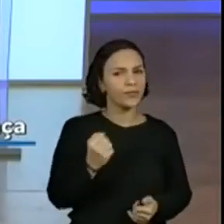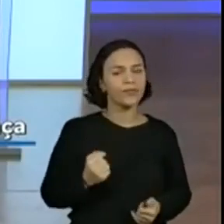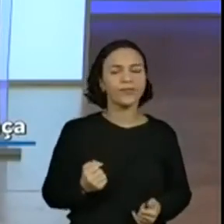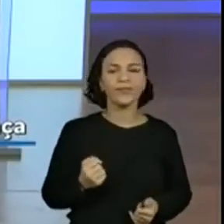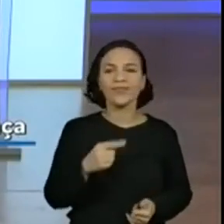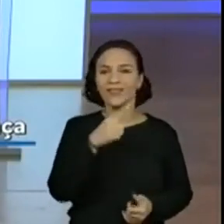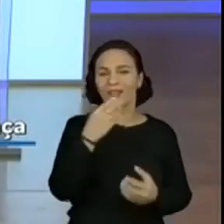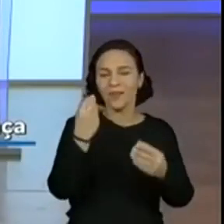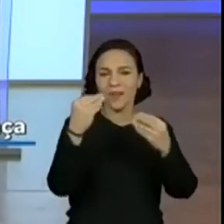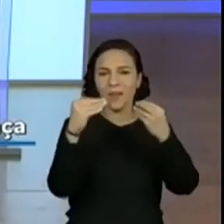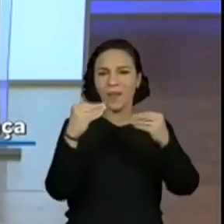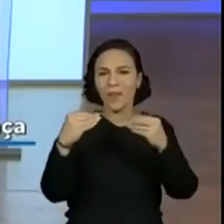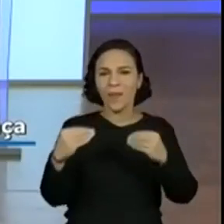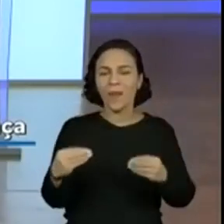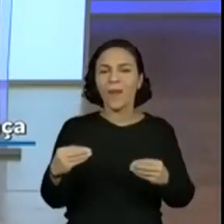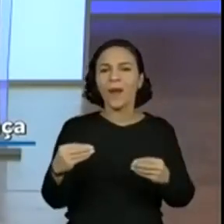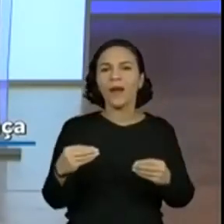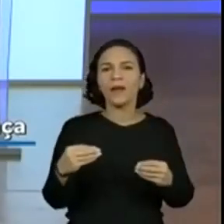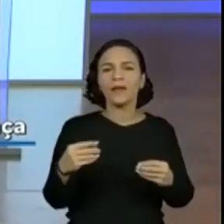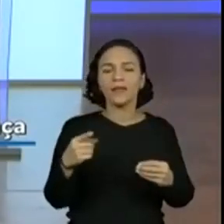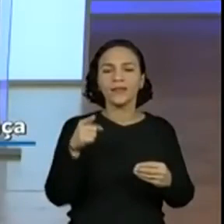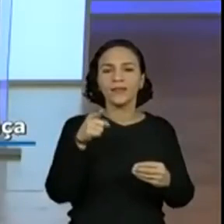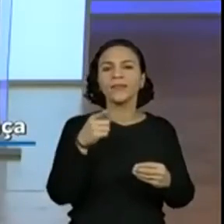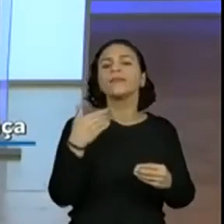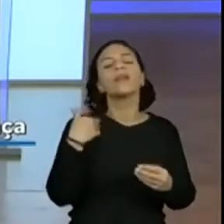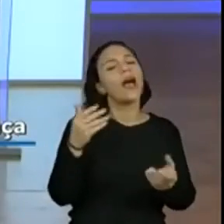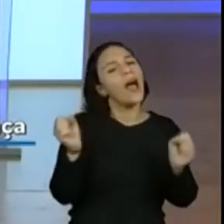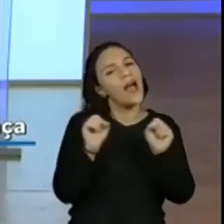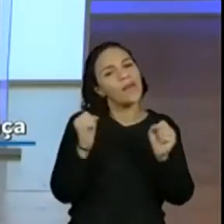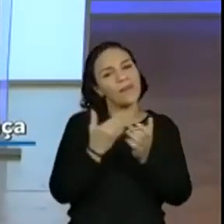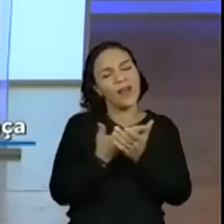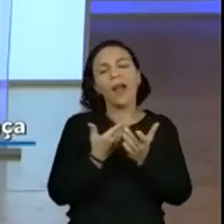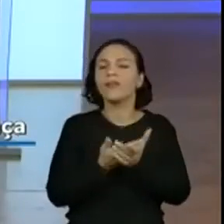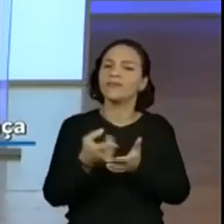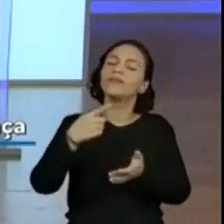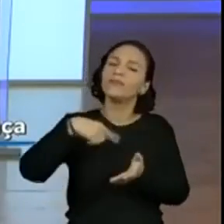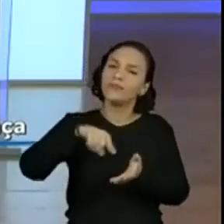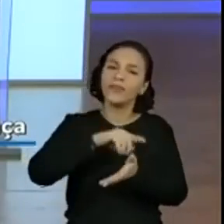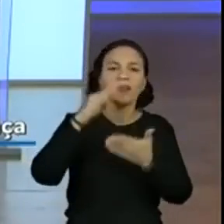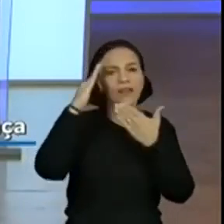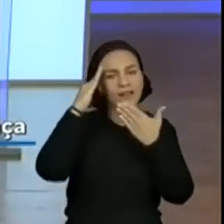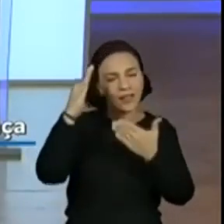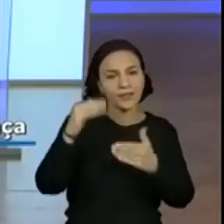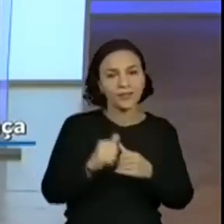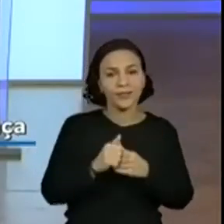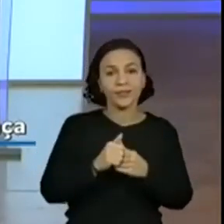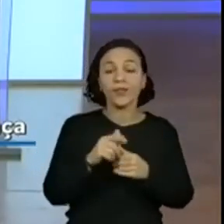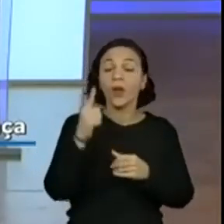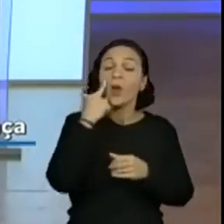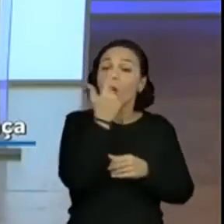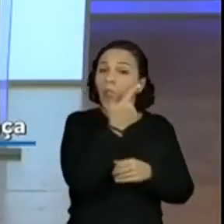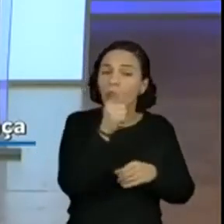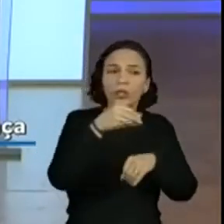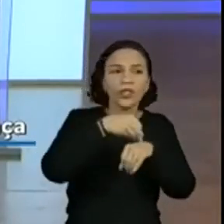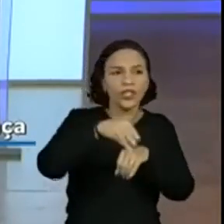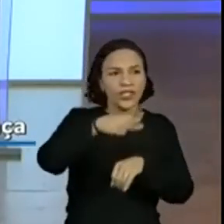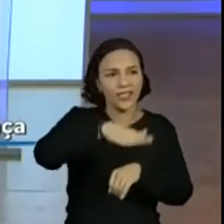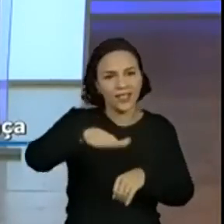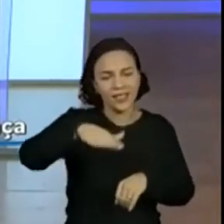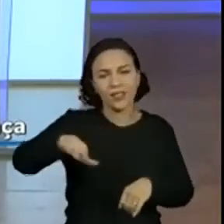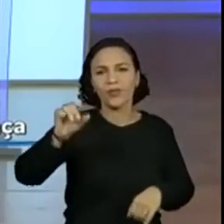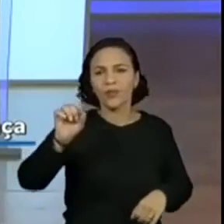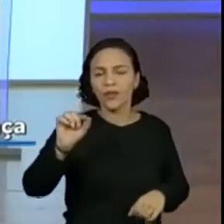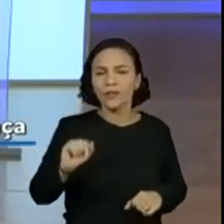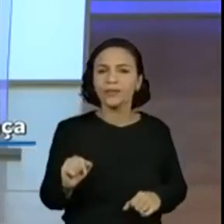Elas estão colocando ali a meia aula. Nós é que agradecemos aí, né, a contribuição. Uma outra dica para a criançada, é